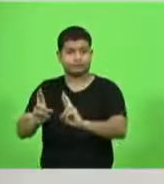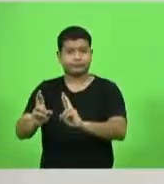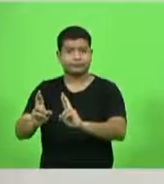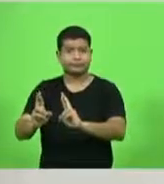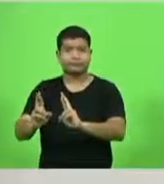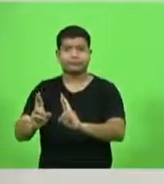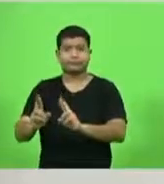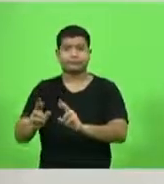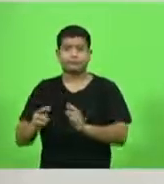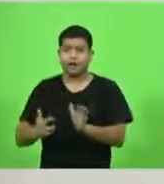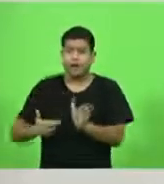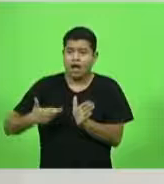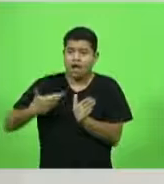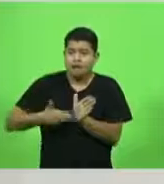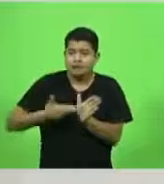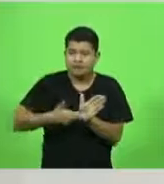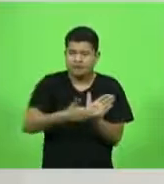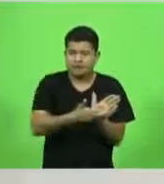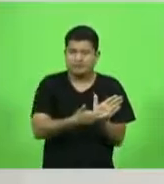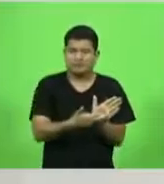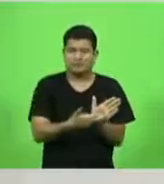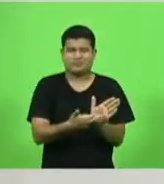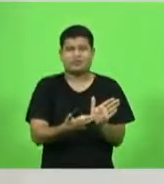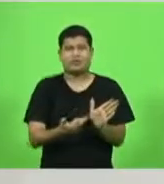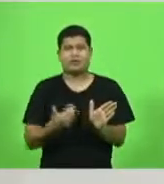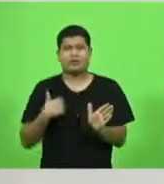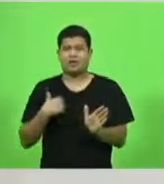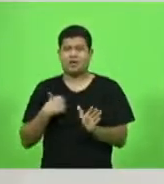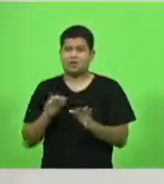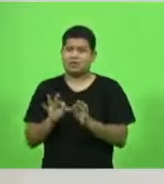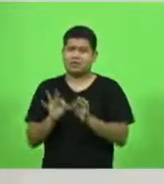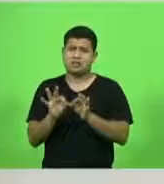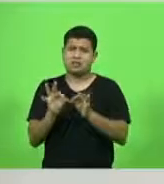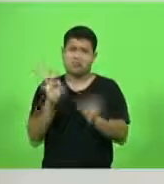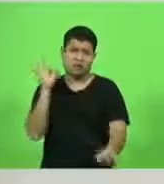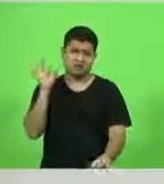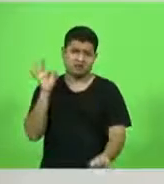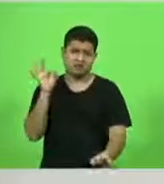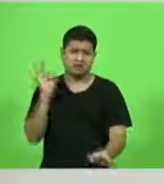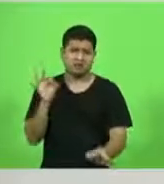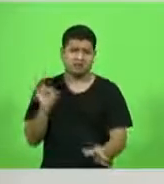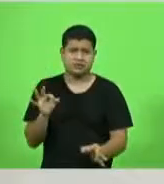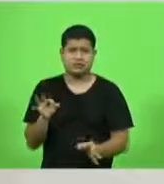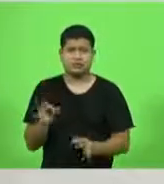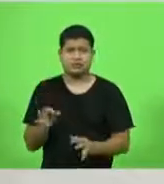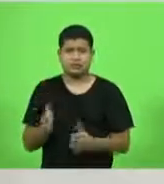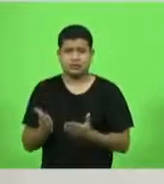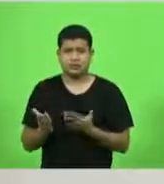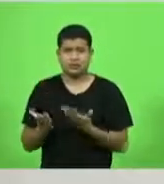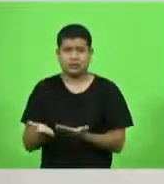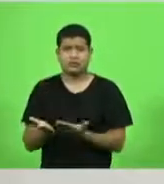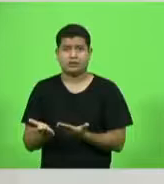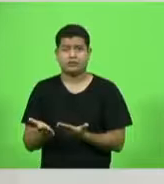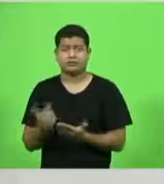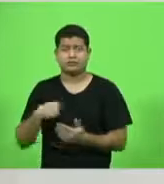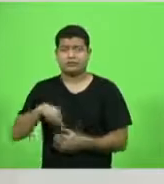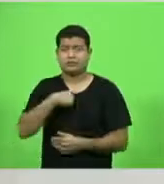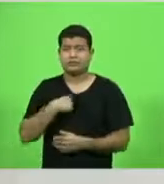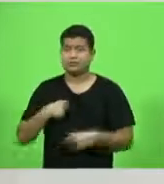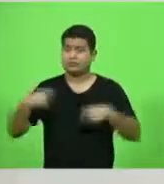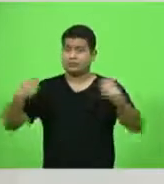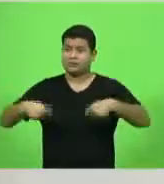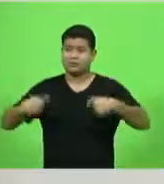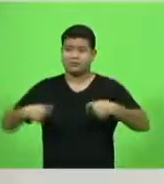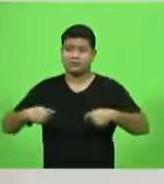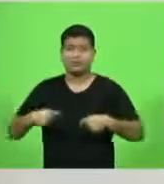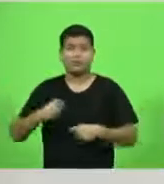ferrovias nós estamos ainda muito longe, muito aquém do que nós precisamos, do que